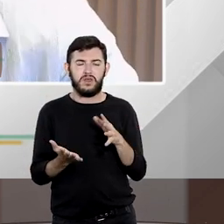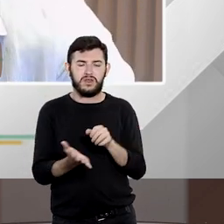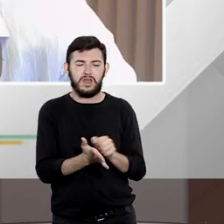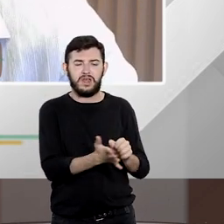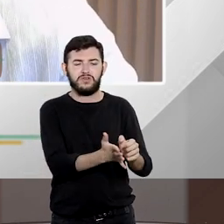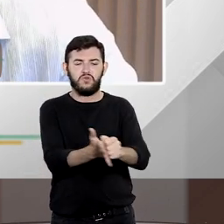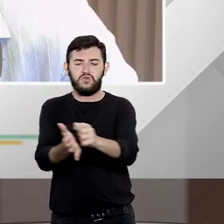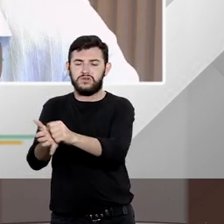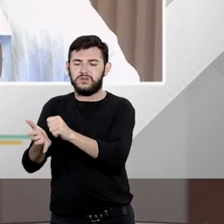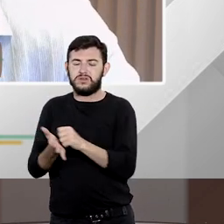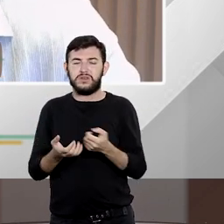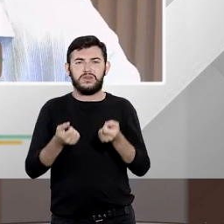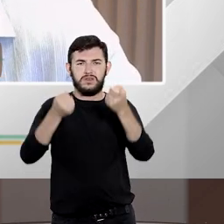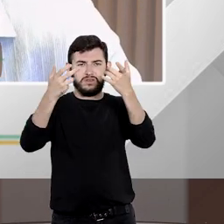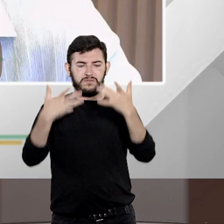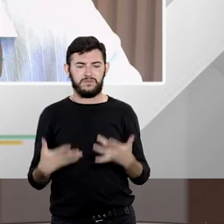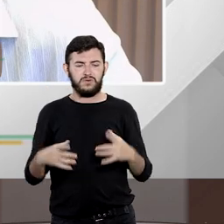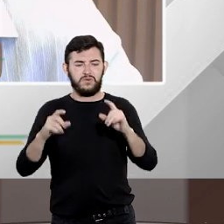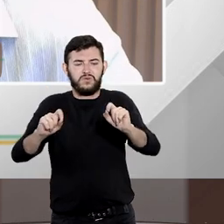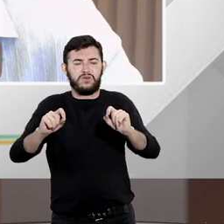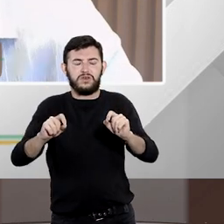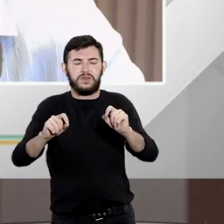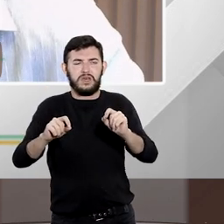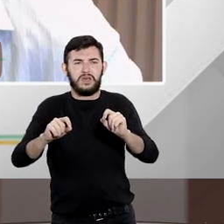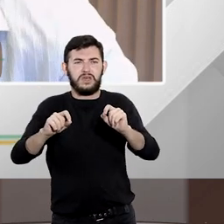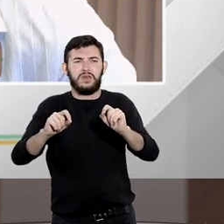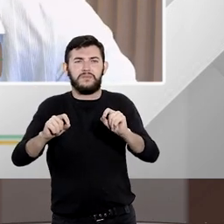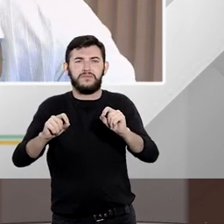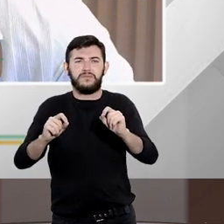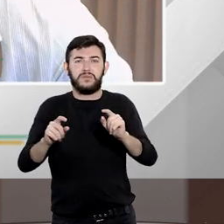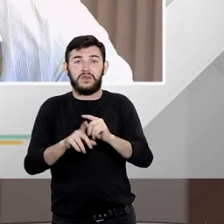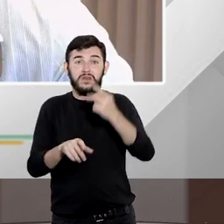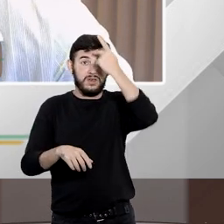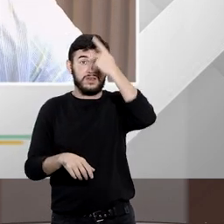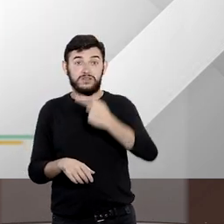conceituação individual mais digamos primária